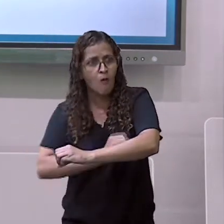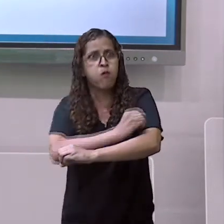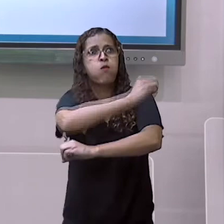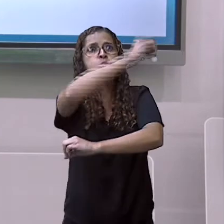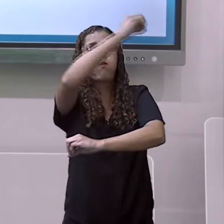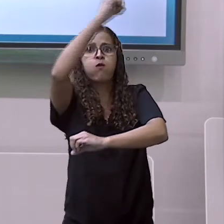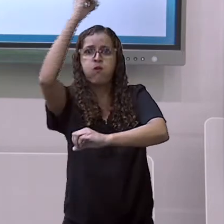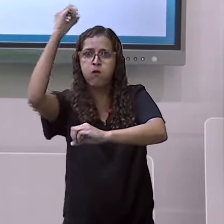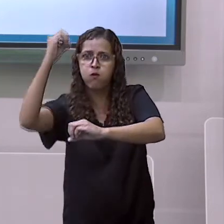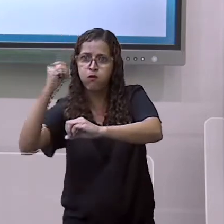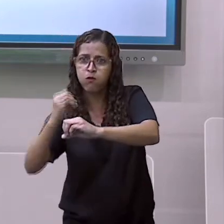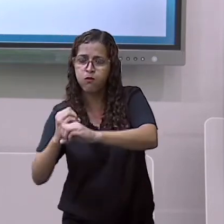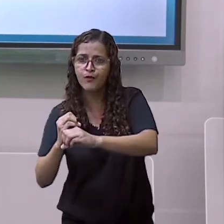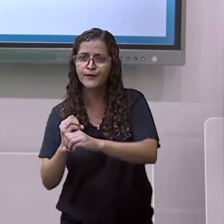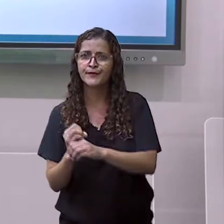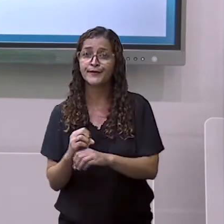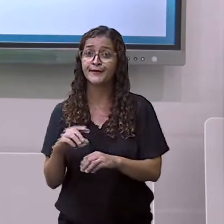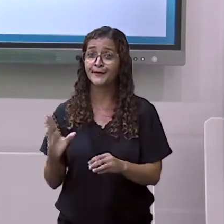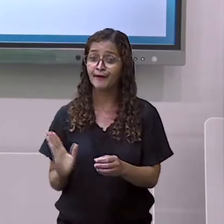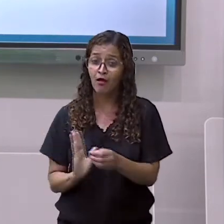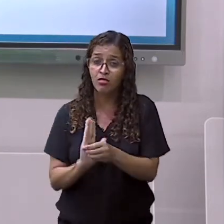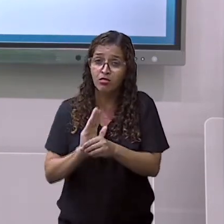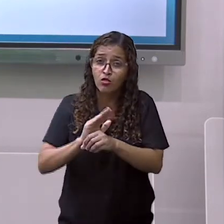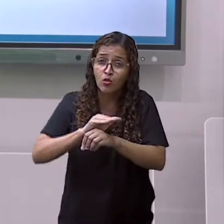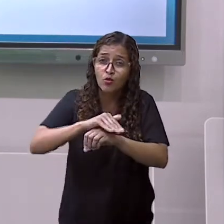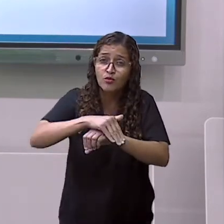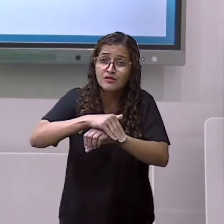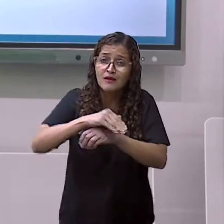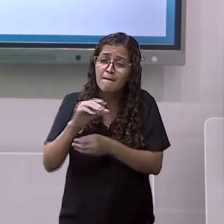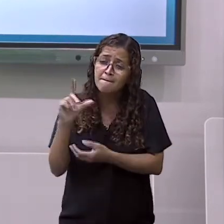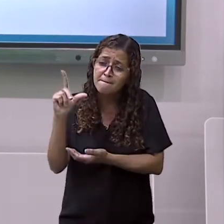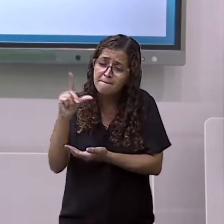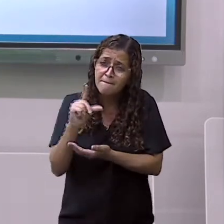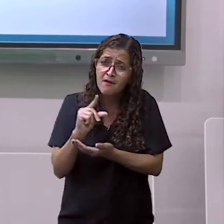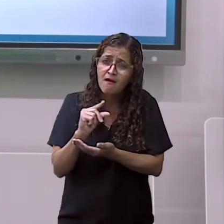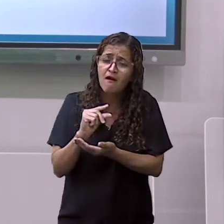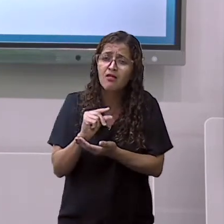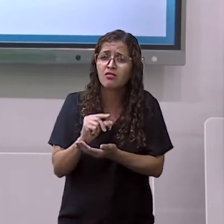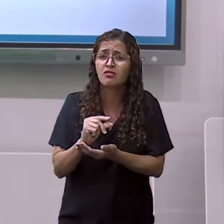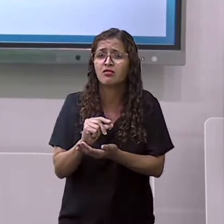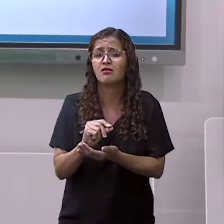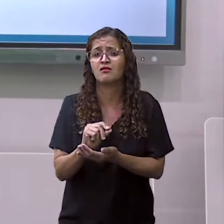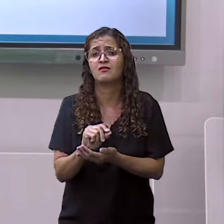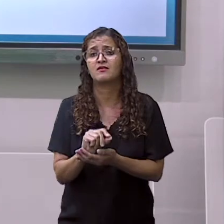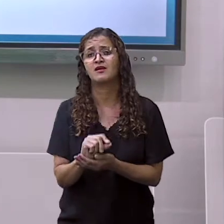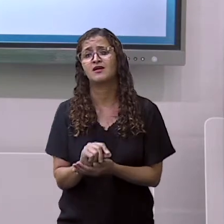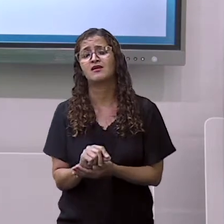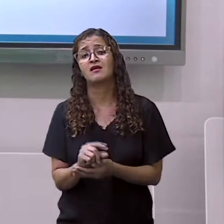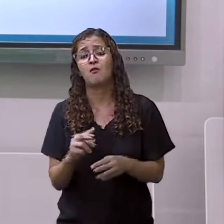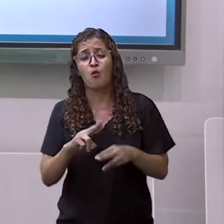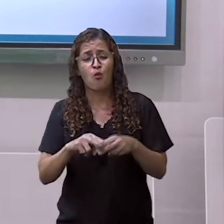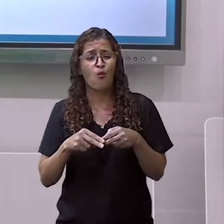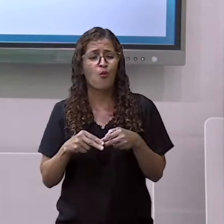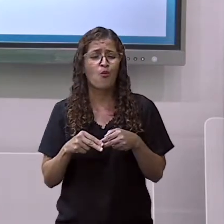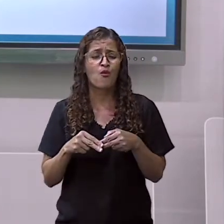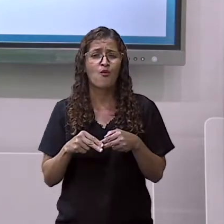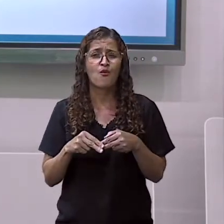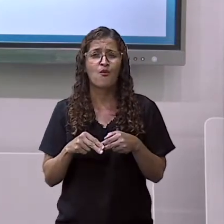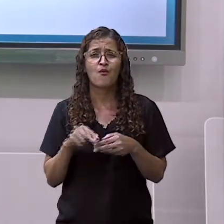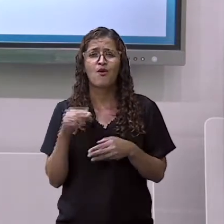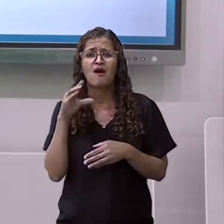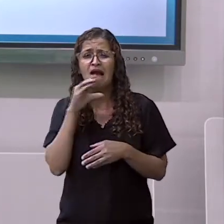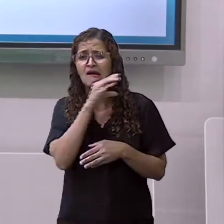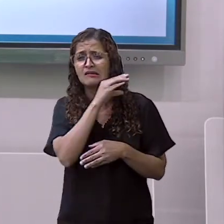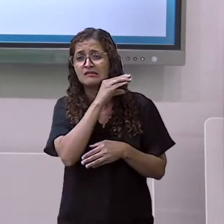curtas. E, por ser muito quente, nós devemos tomar muita água